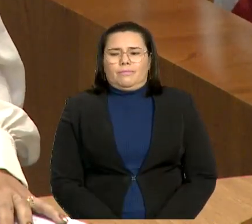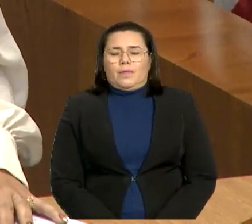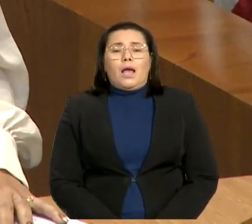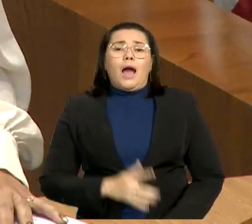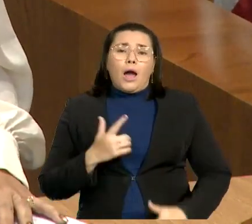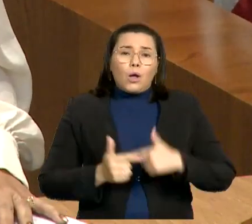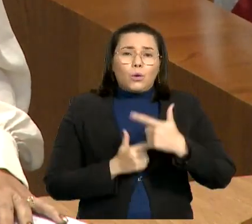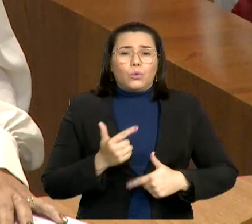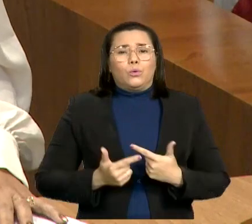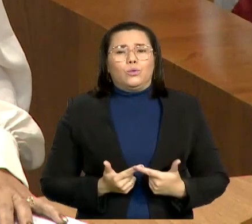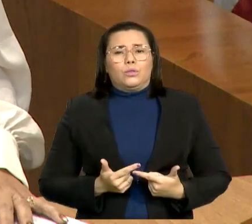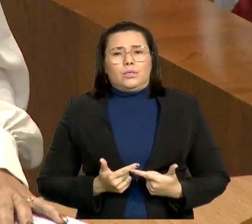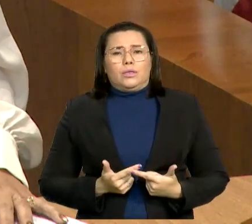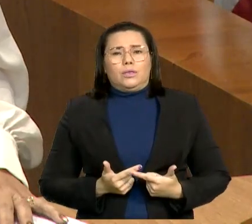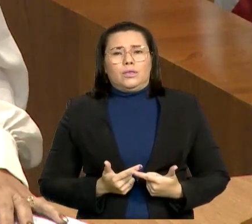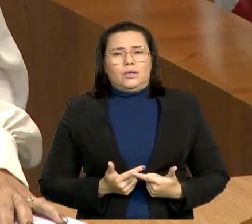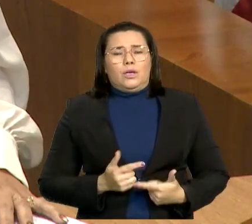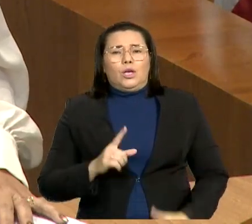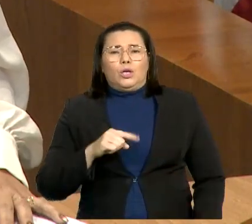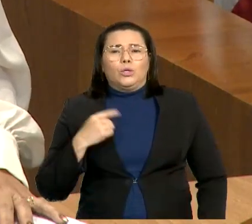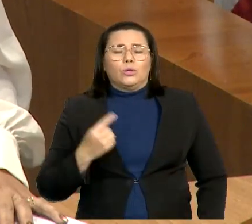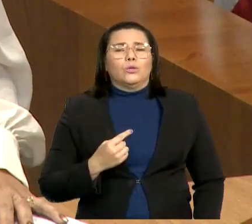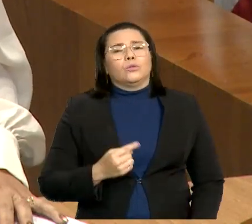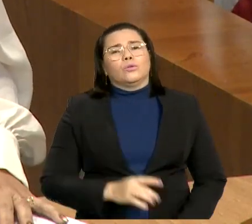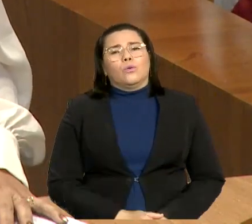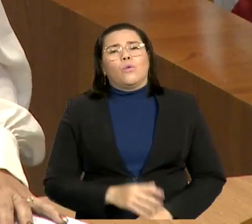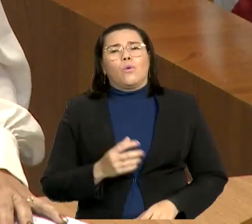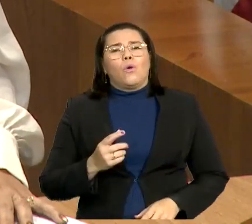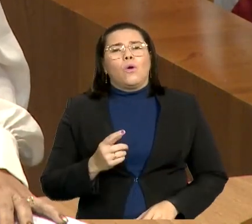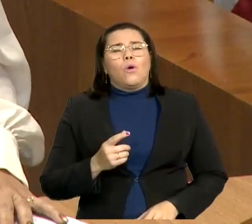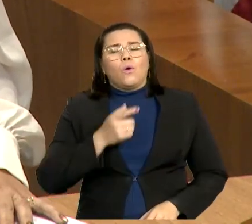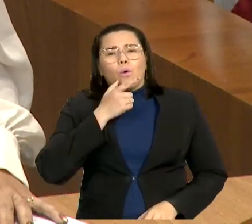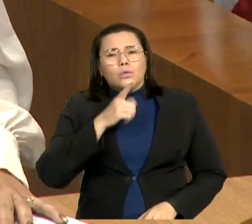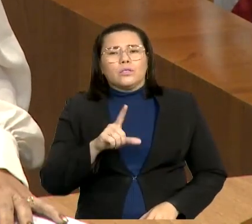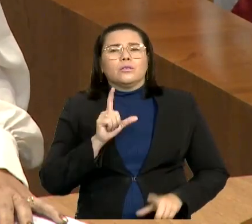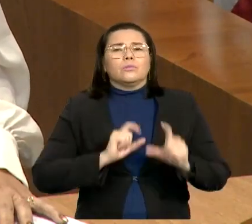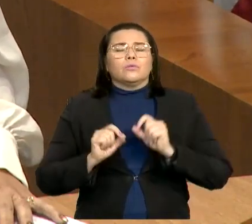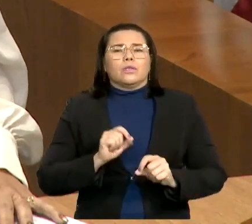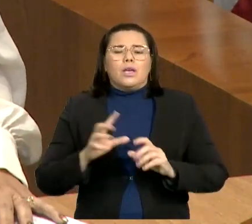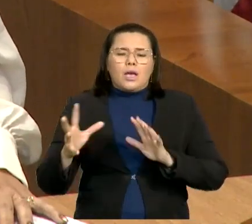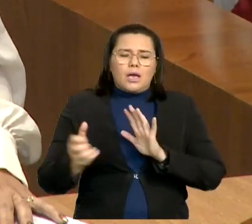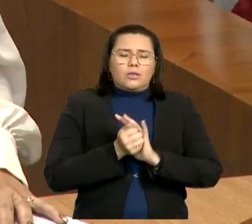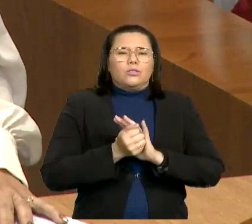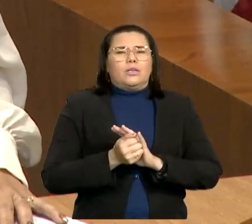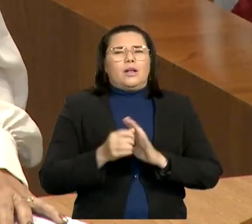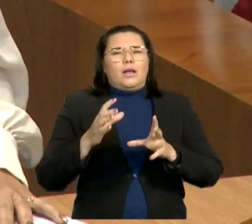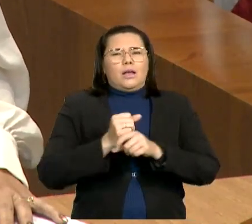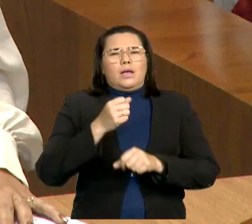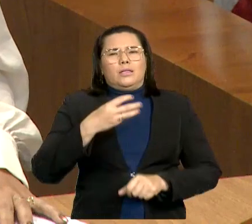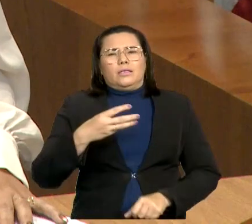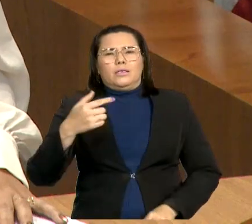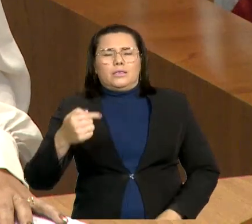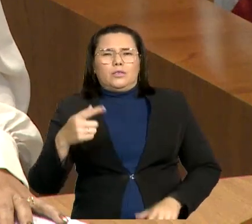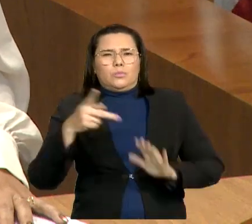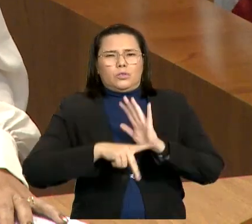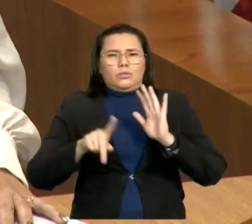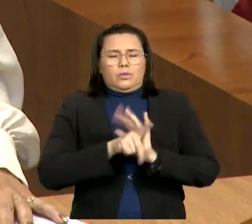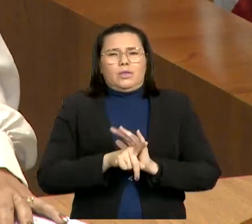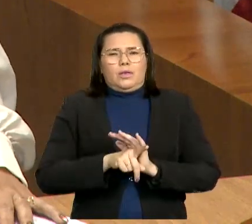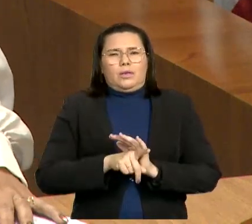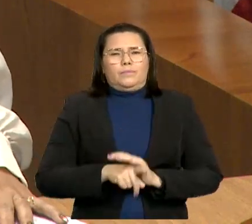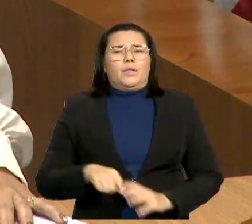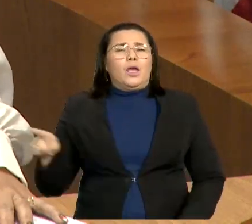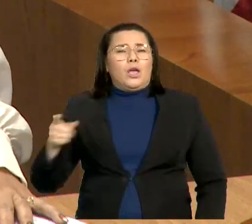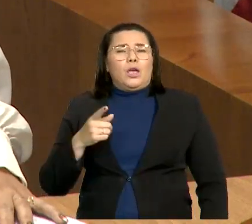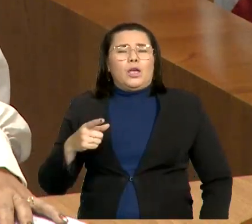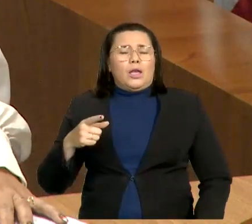que resultou em 37 projetos de lei protocolados, dos quais nove já foram sancionadas pelo nosso